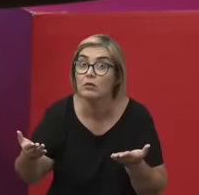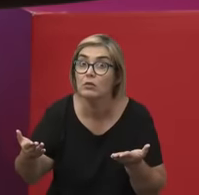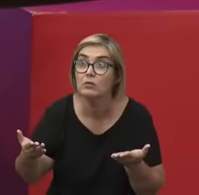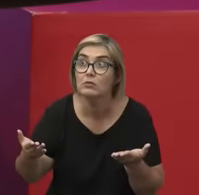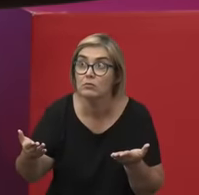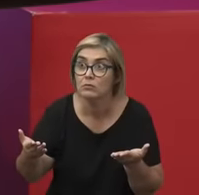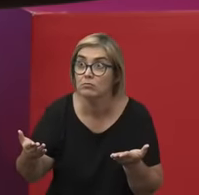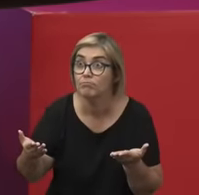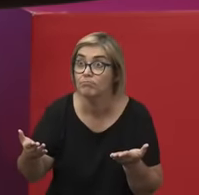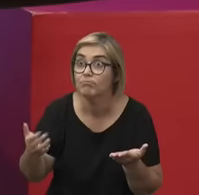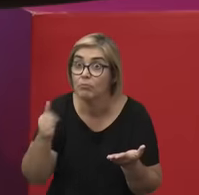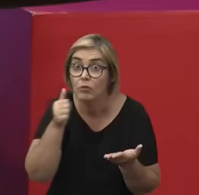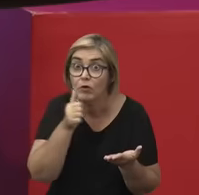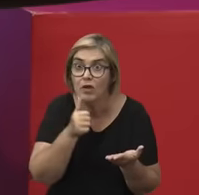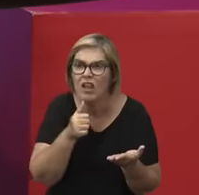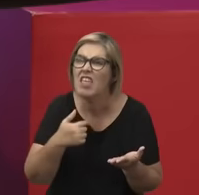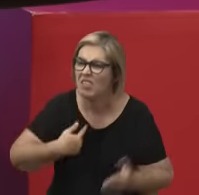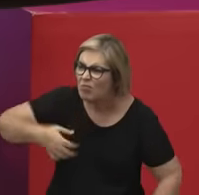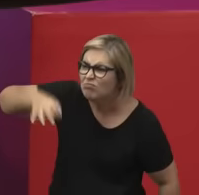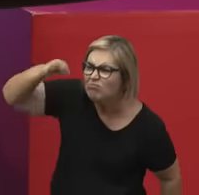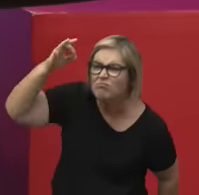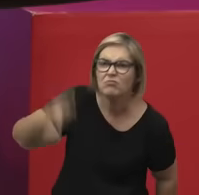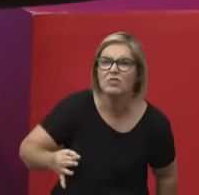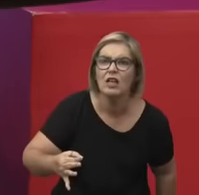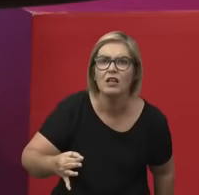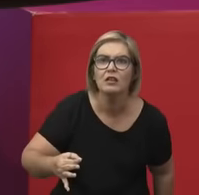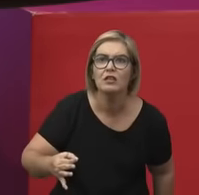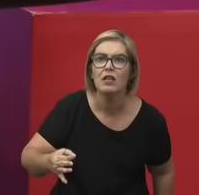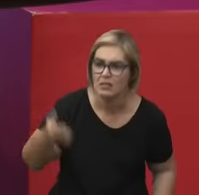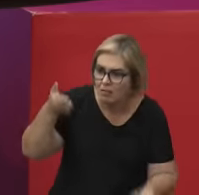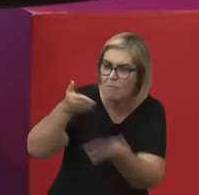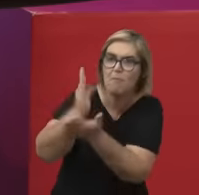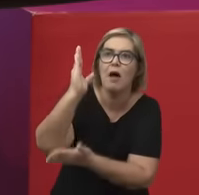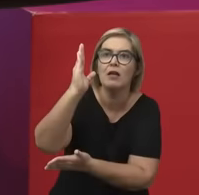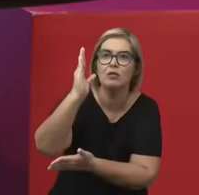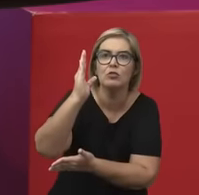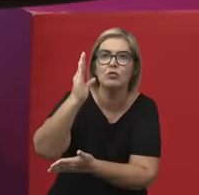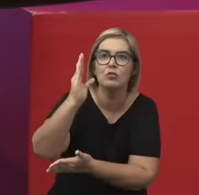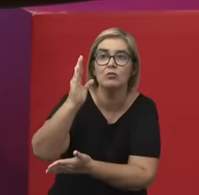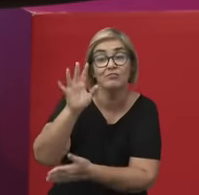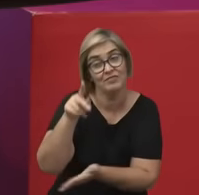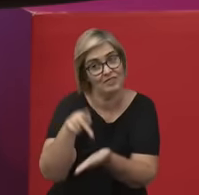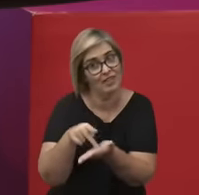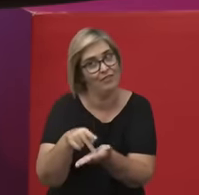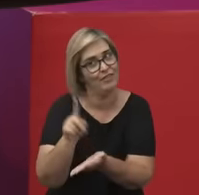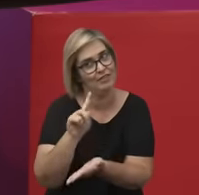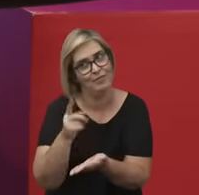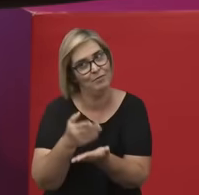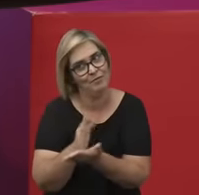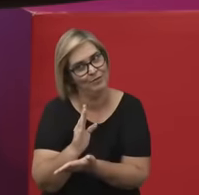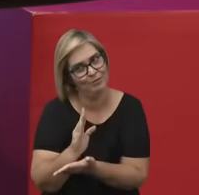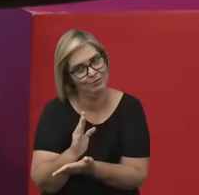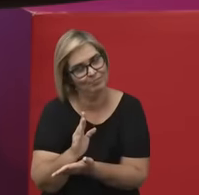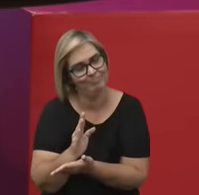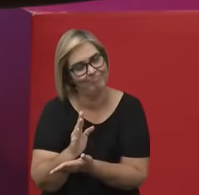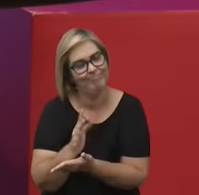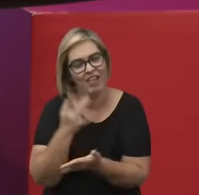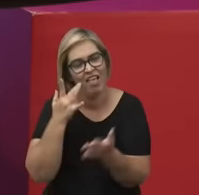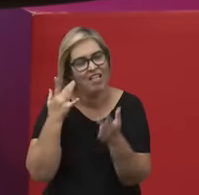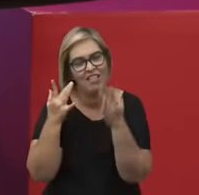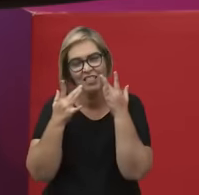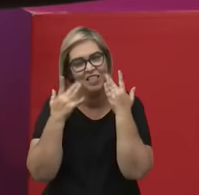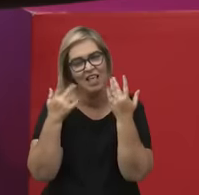eu tenho certeza que ele foi aceito. Na verdade, não foi, o final da peça é que não